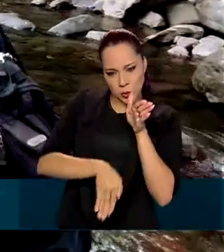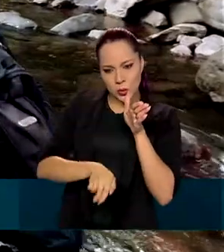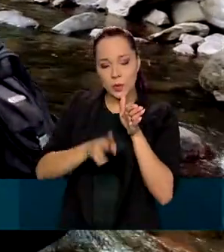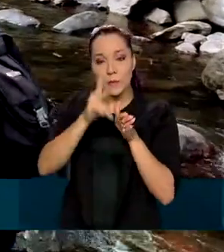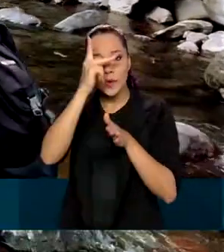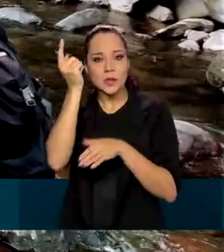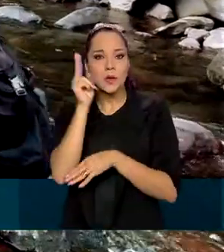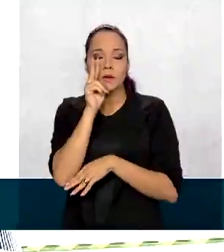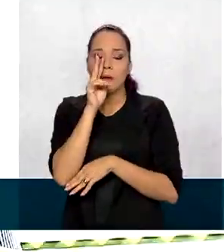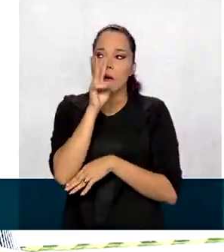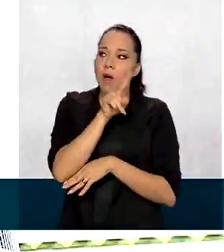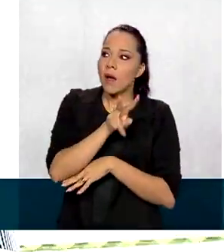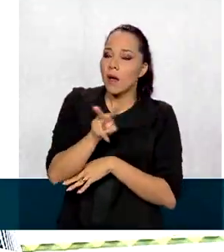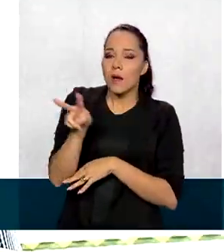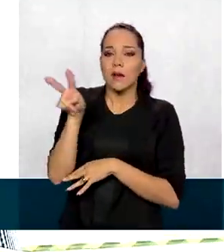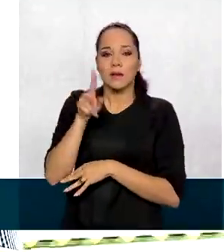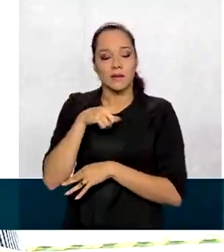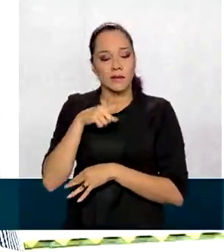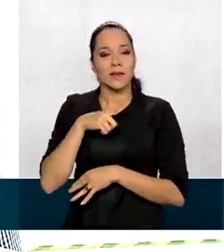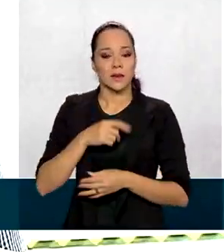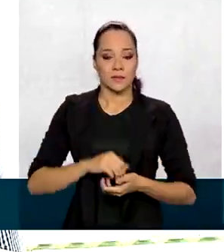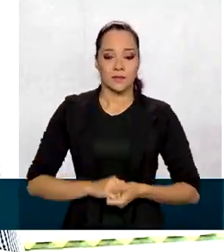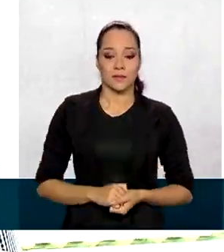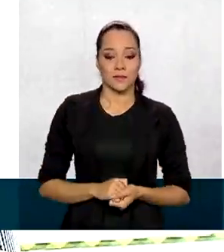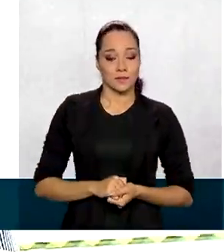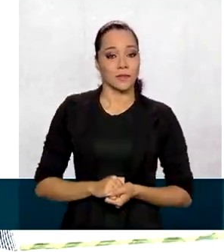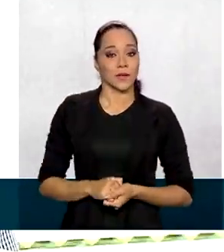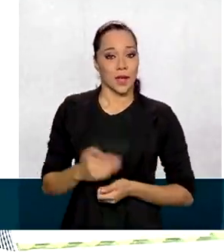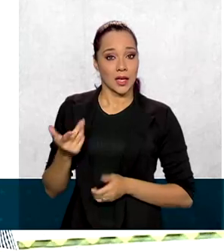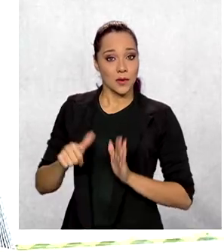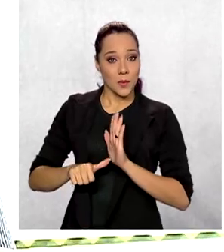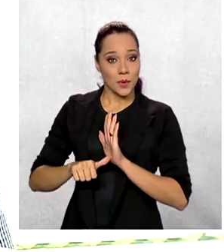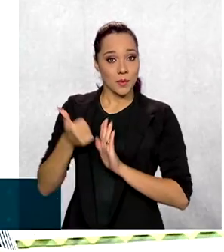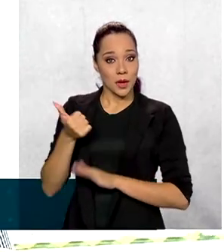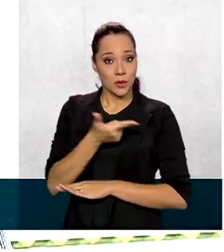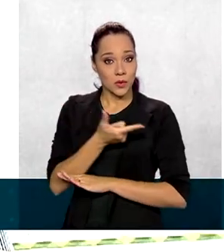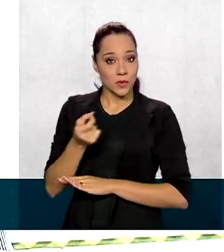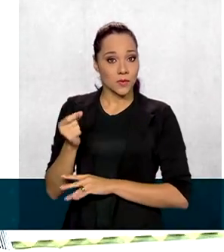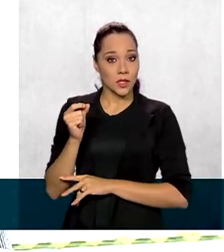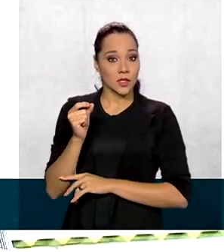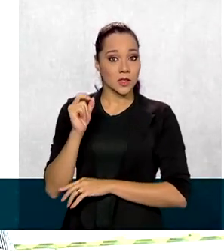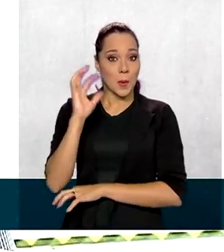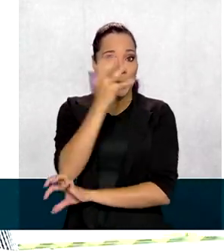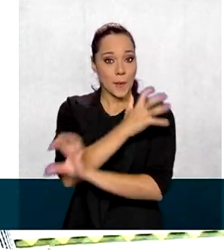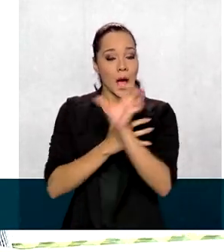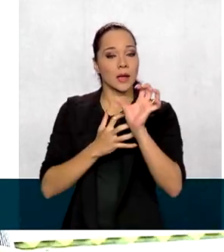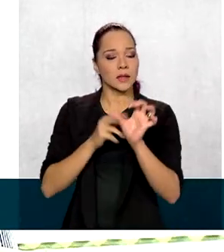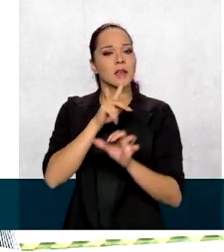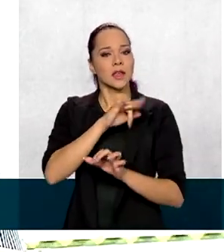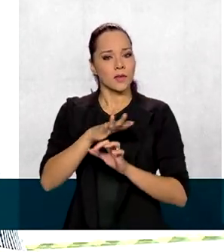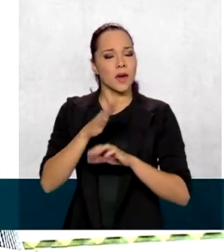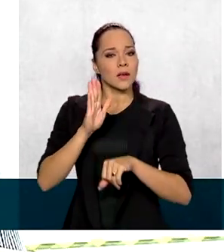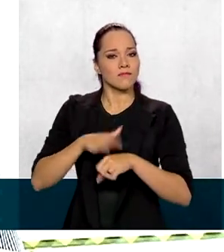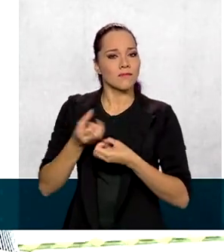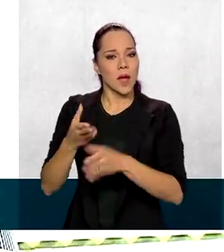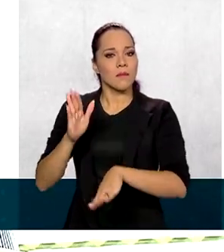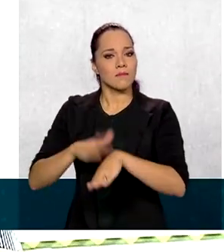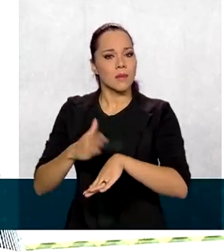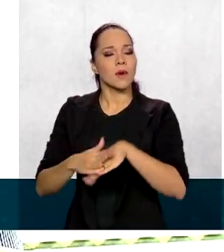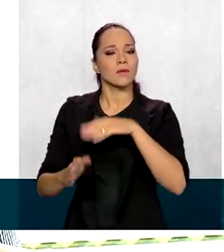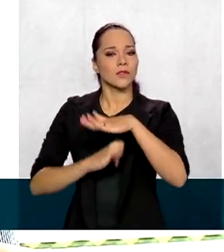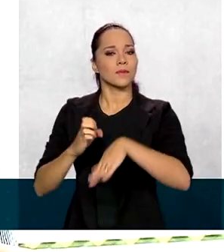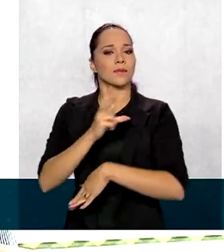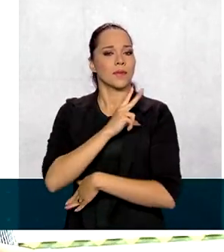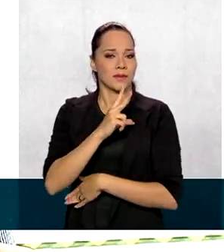muitos turistas. Esse será o primeiro dos 20 parques que serão concessionados nesse modelo de concessão mais